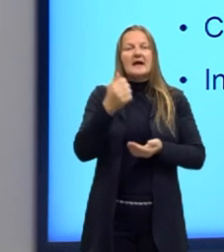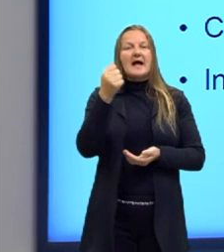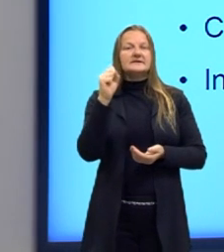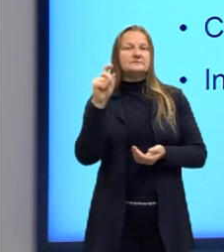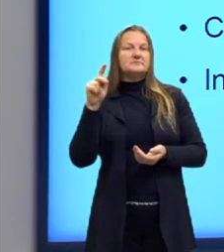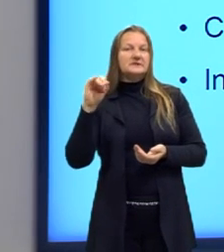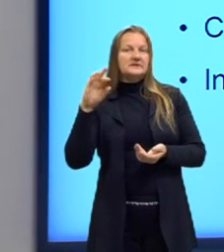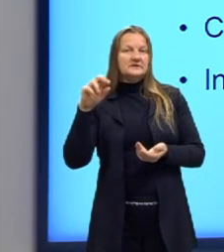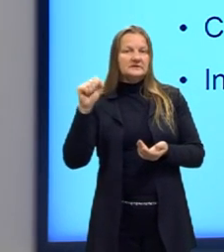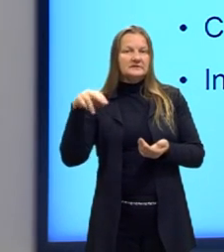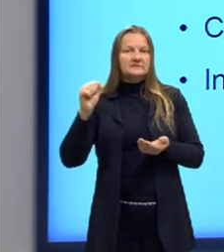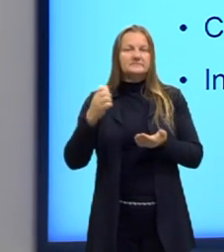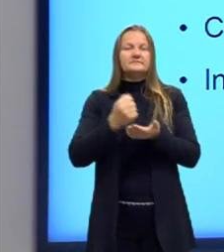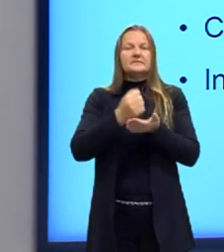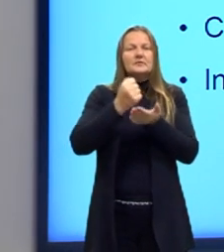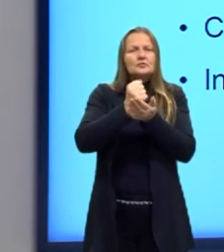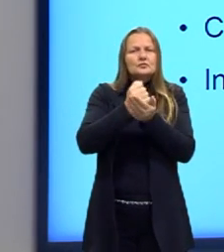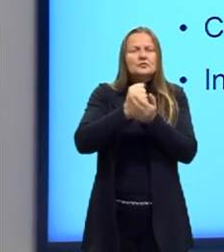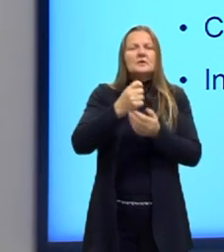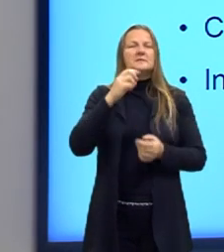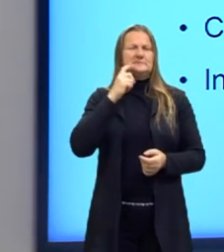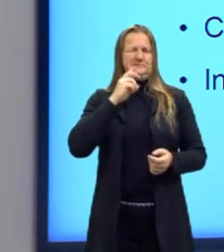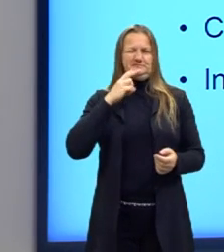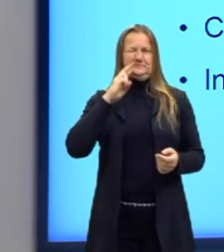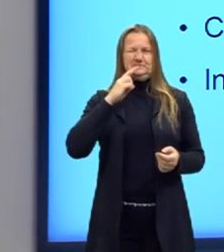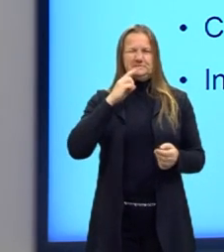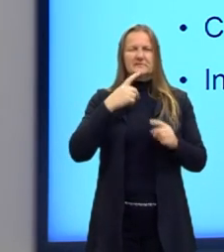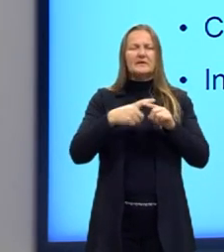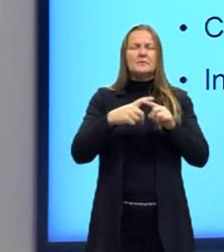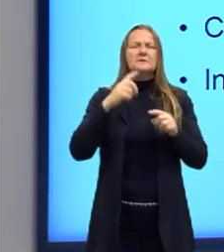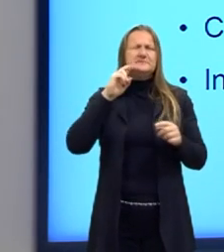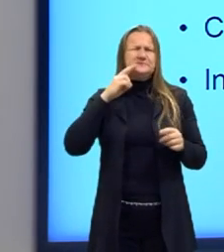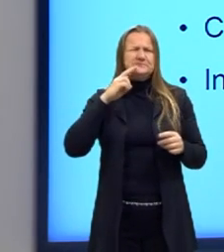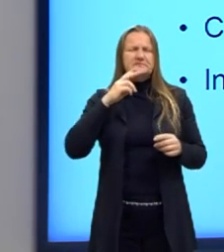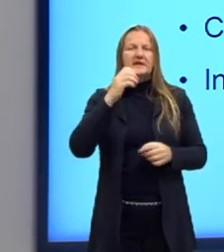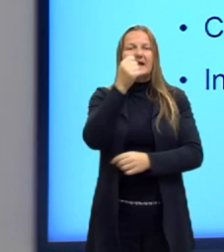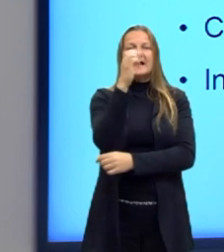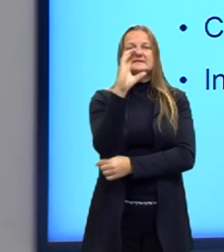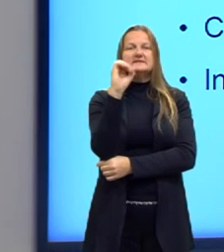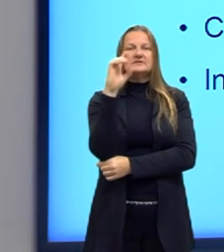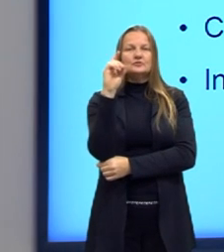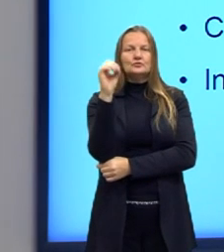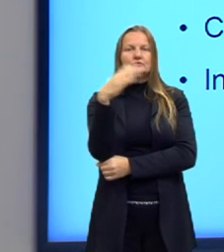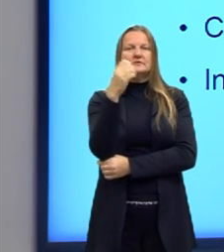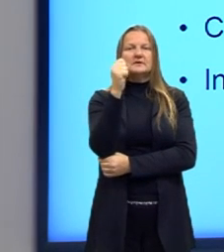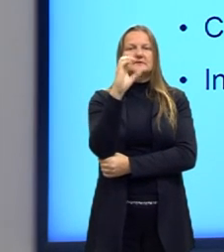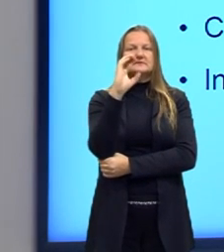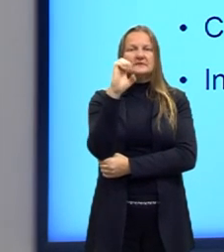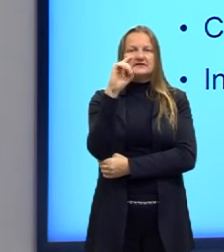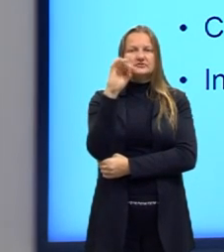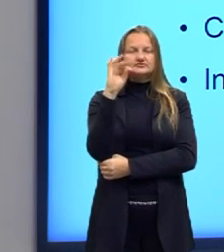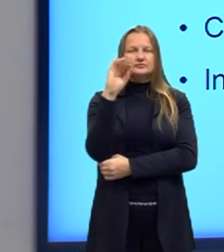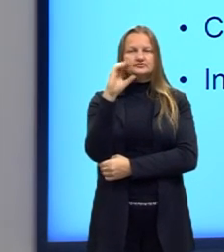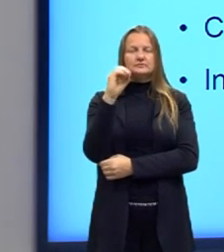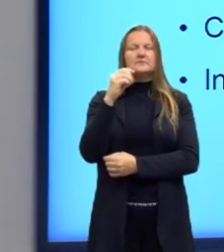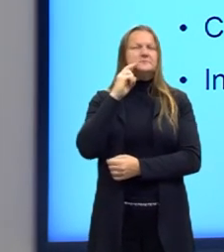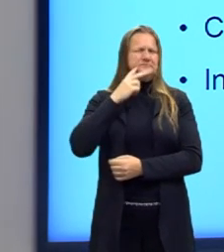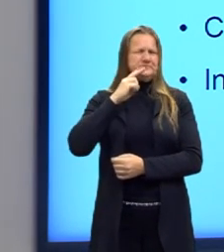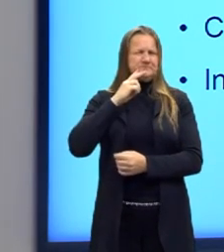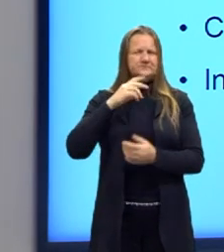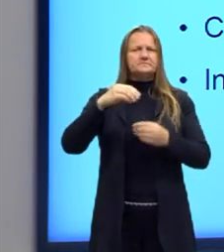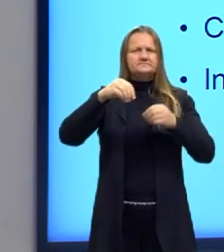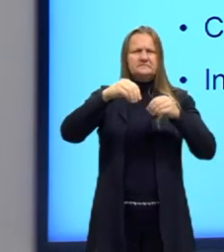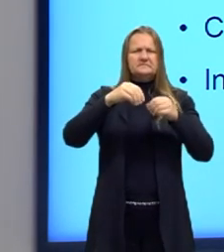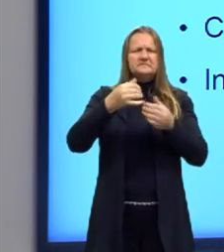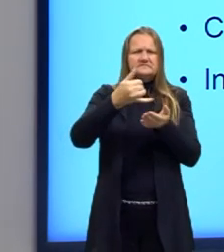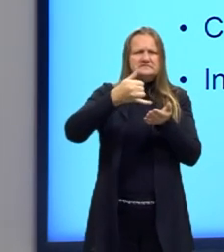né, o AS. Na produção de vinagre, porque o ácido acético, que faz parte da composição do vinagre, né, em torno de 5 a 6